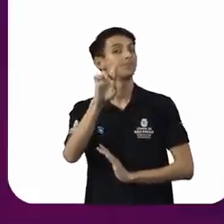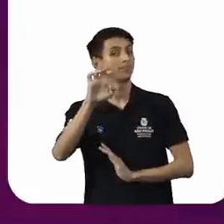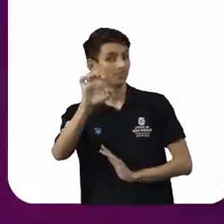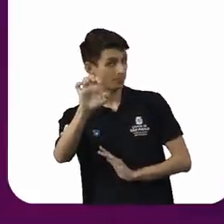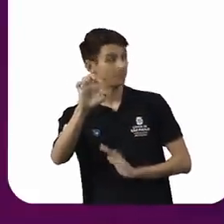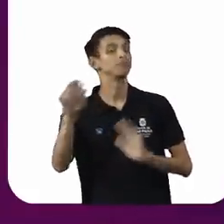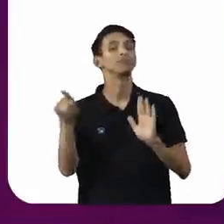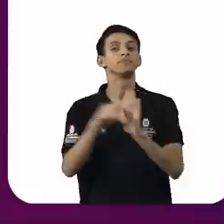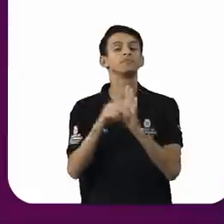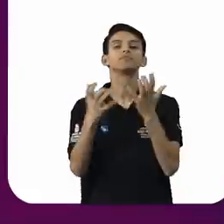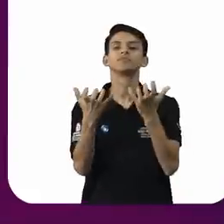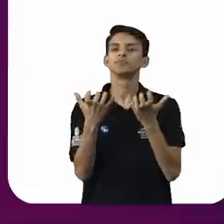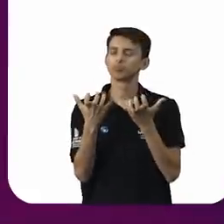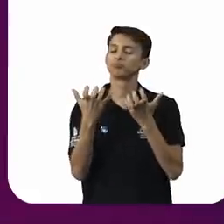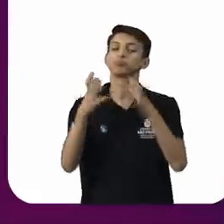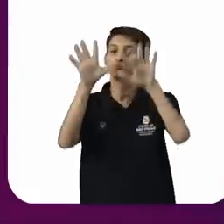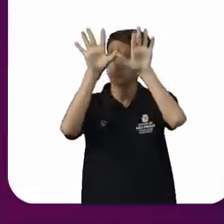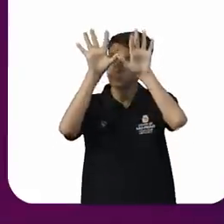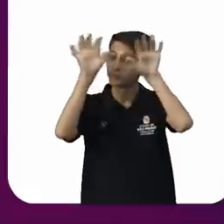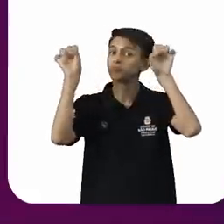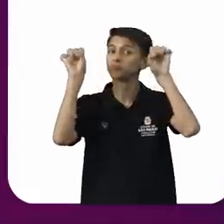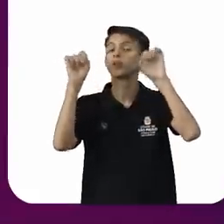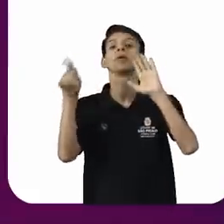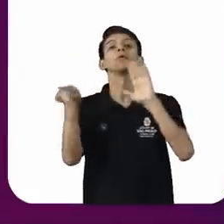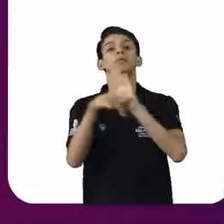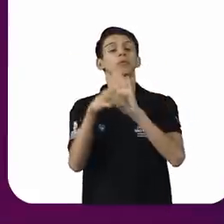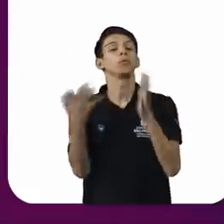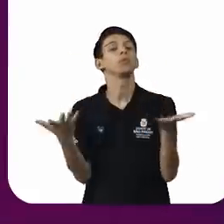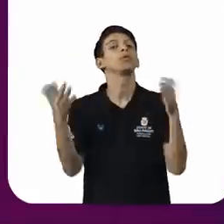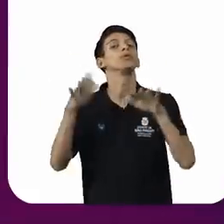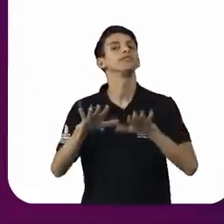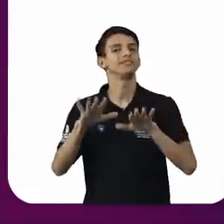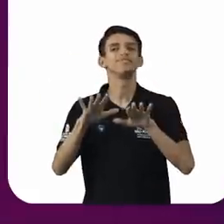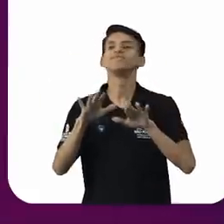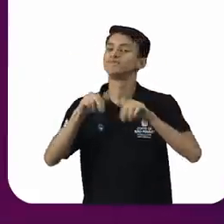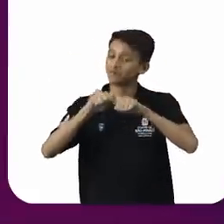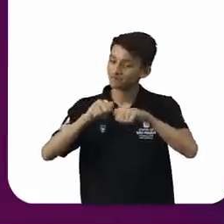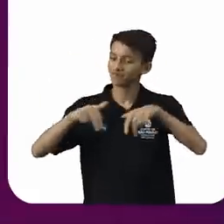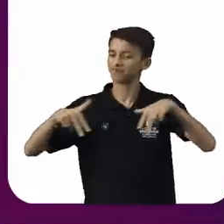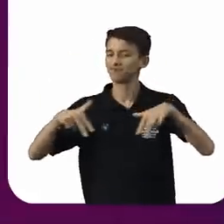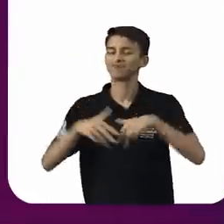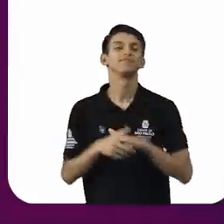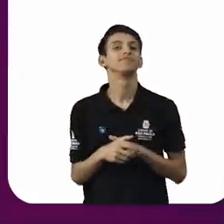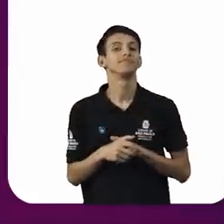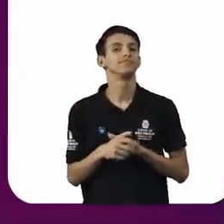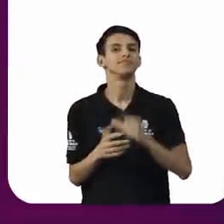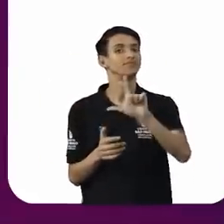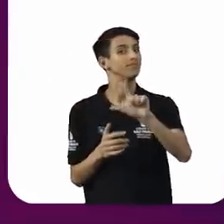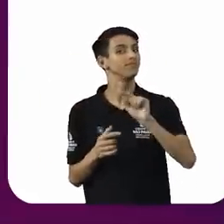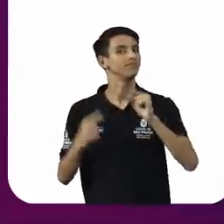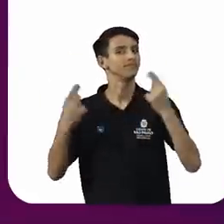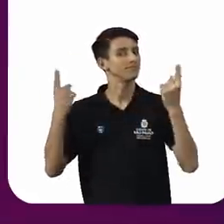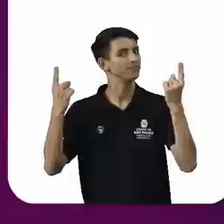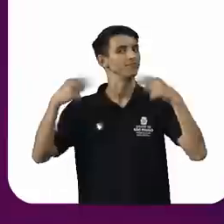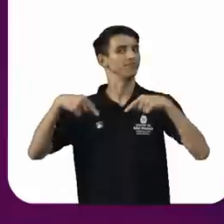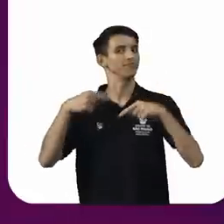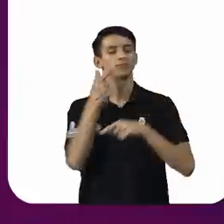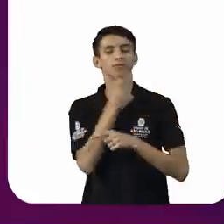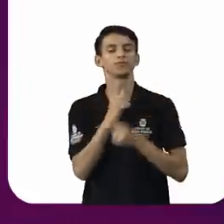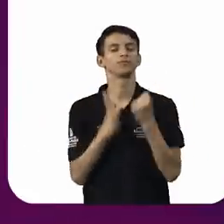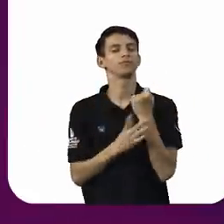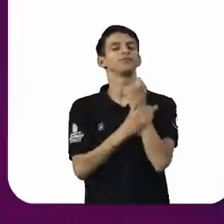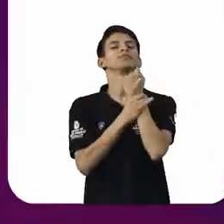reconhecido como um tribunal sustentável, inclusivo e diverso. E elegeu como desafio promover a